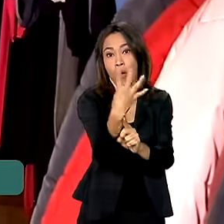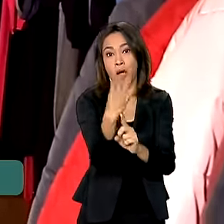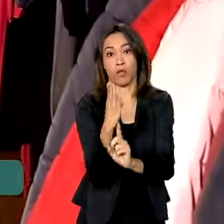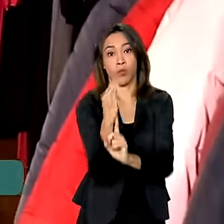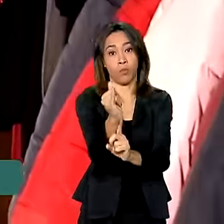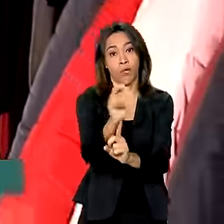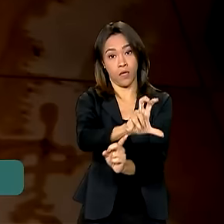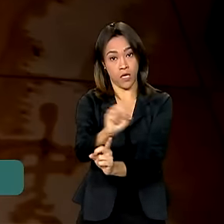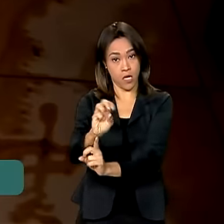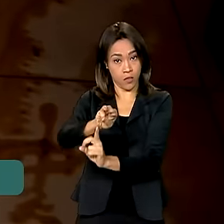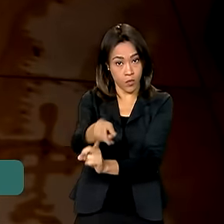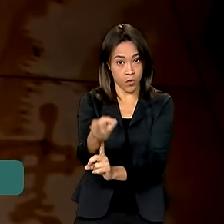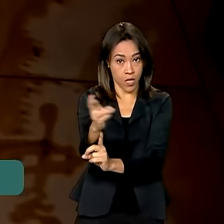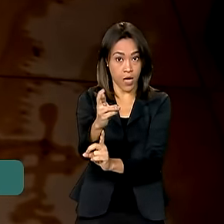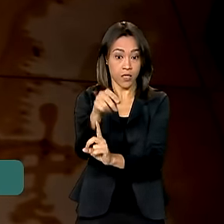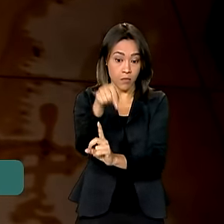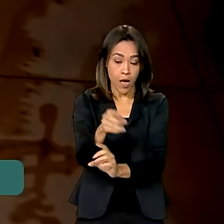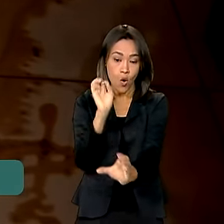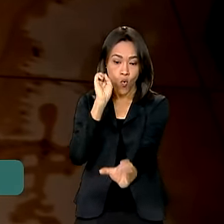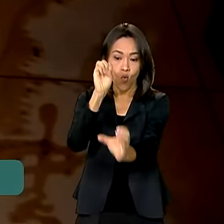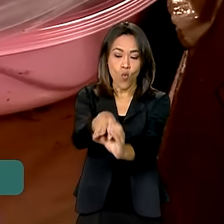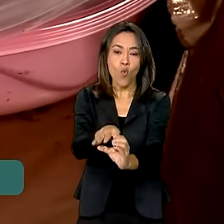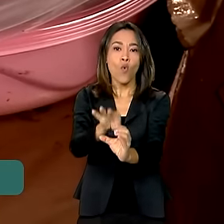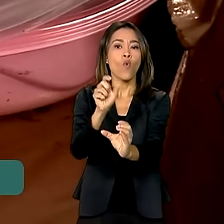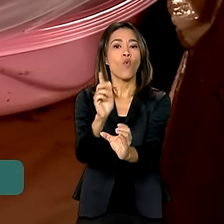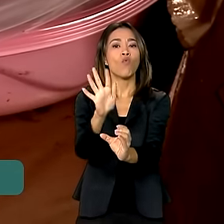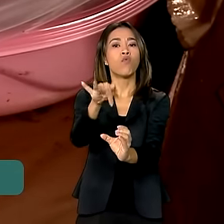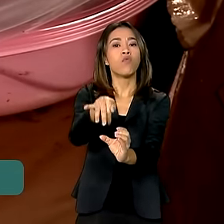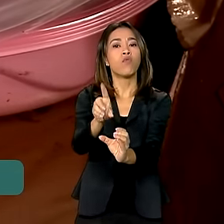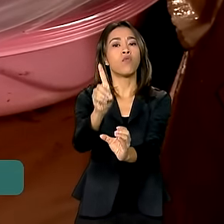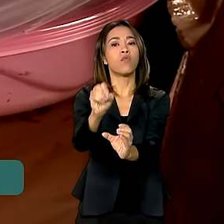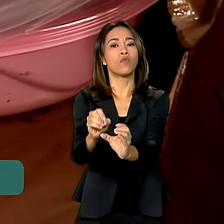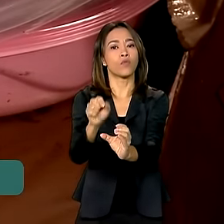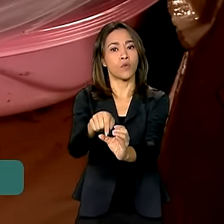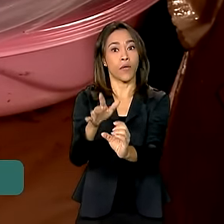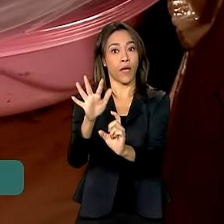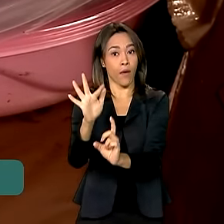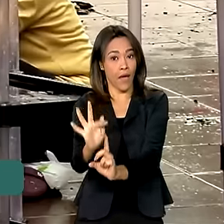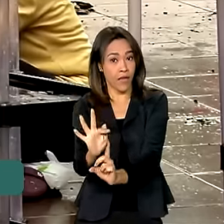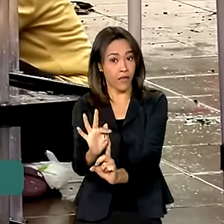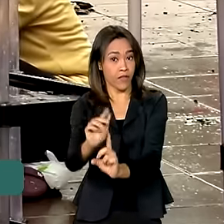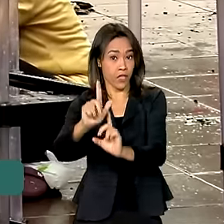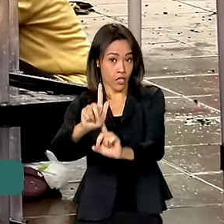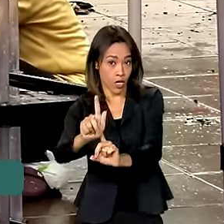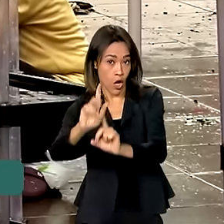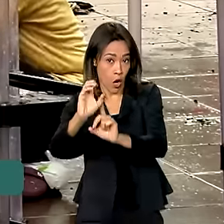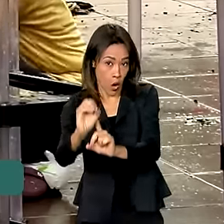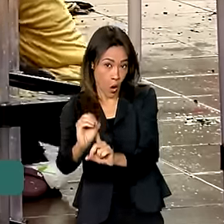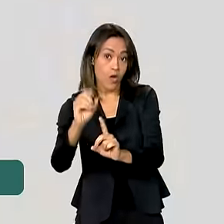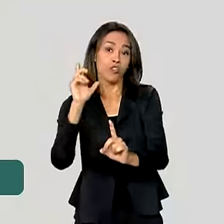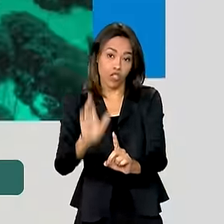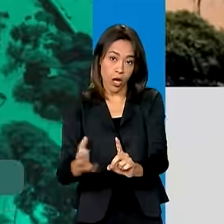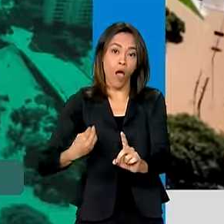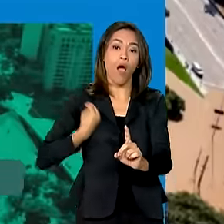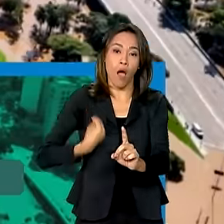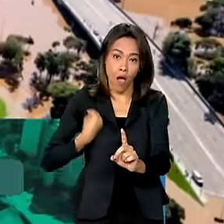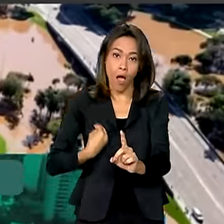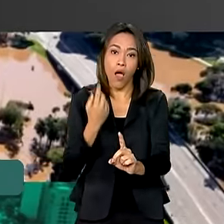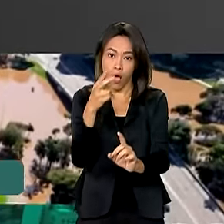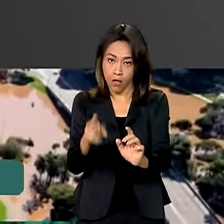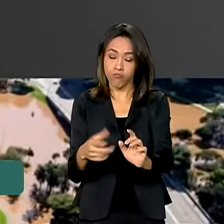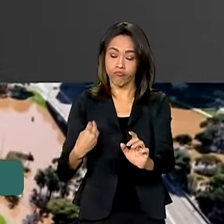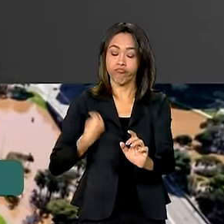de reais para o Fundo de Garantia de Operações, o FGO, já está em vigor. Ela